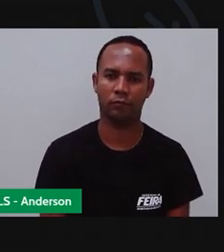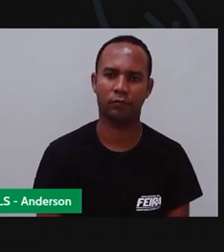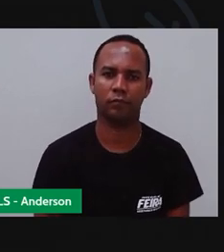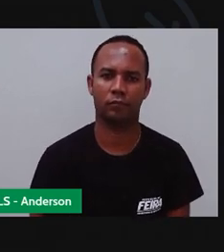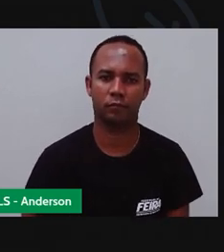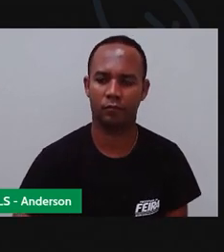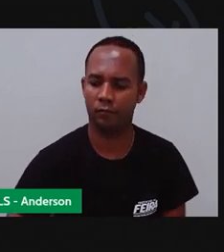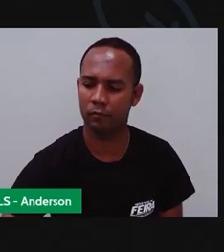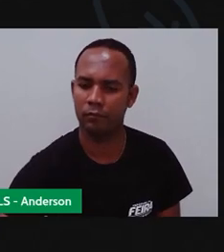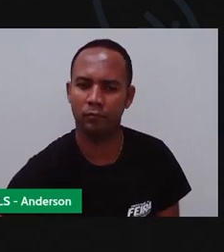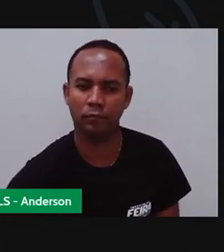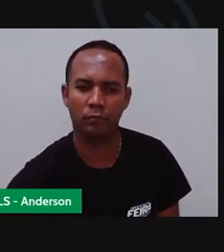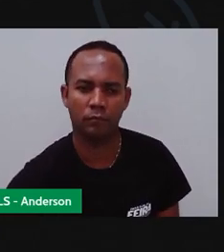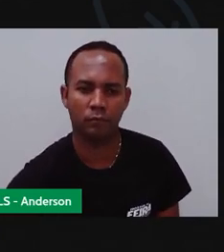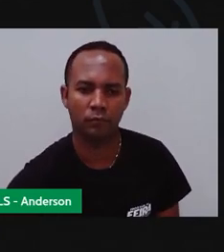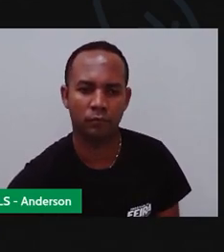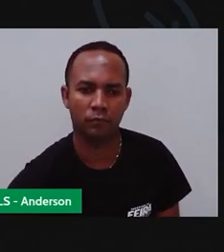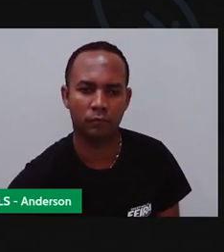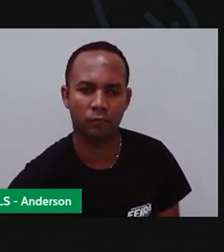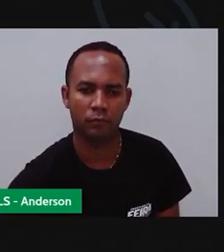Vou fazer um prédio